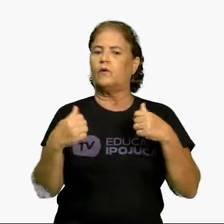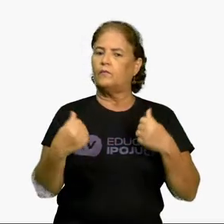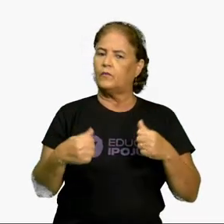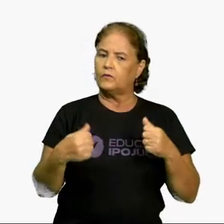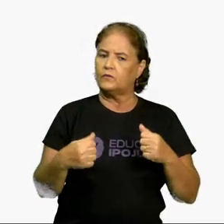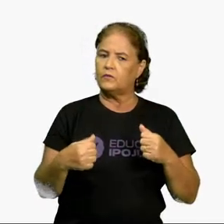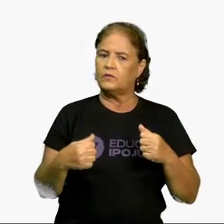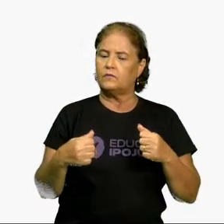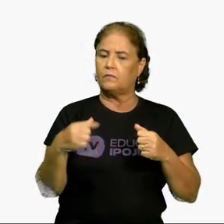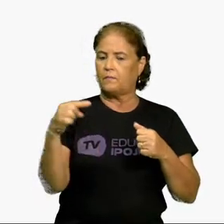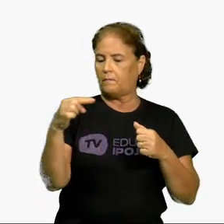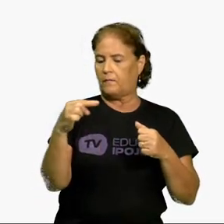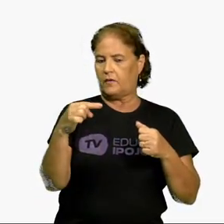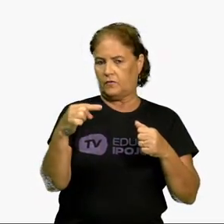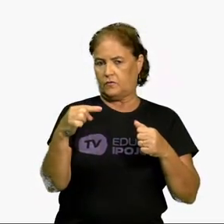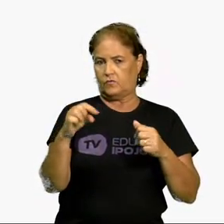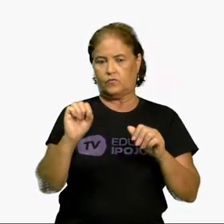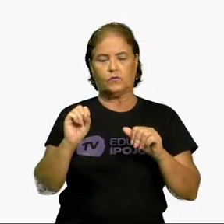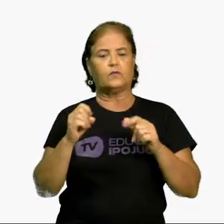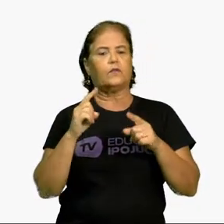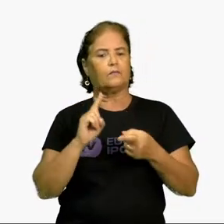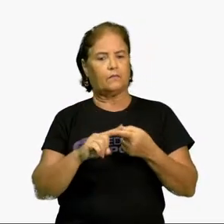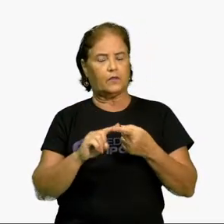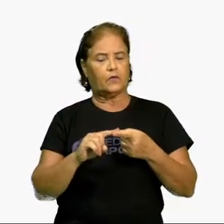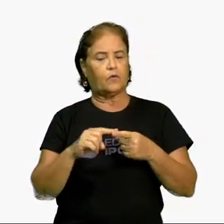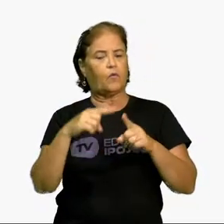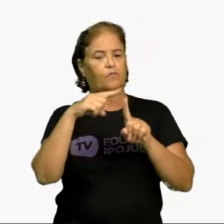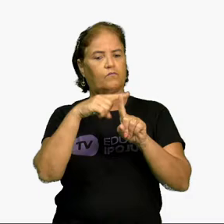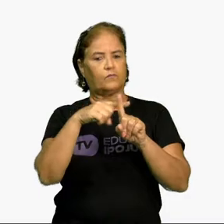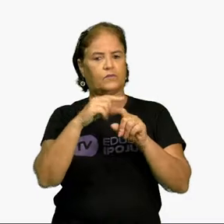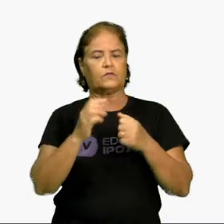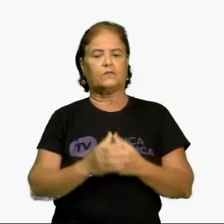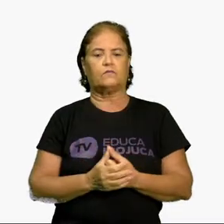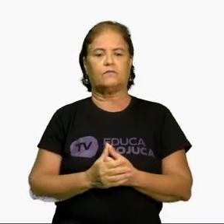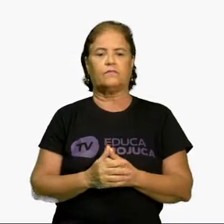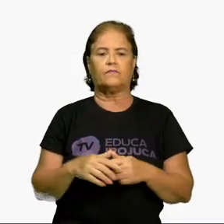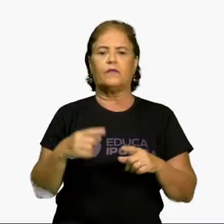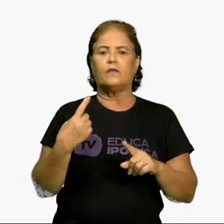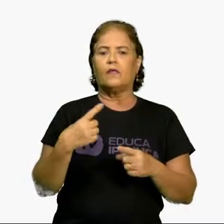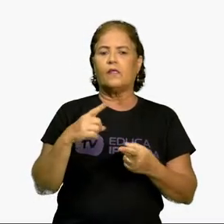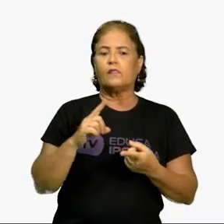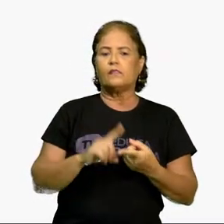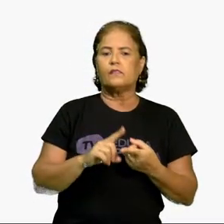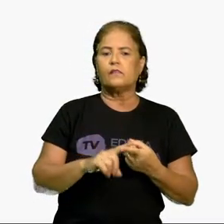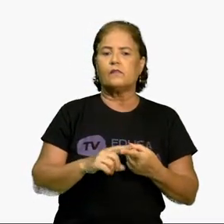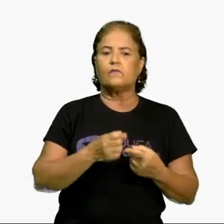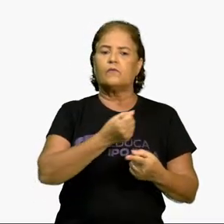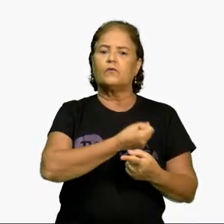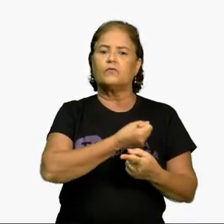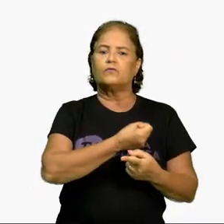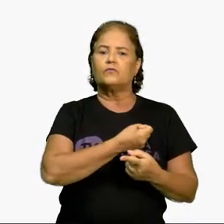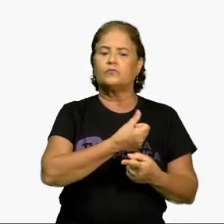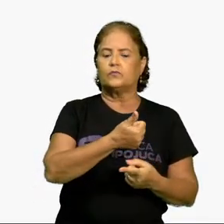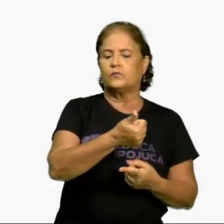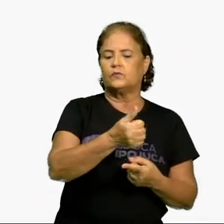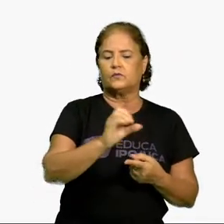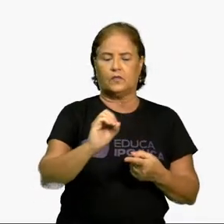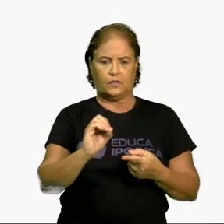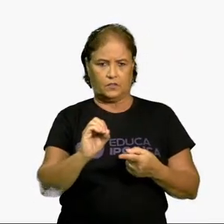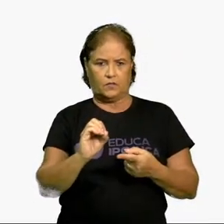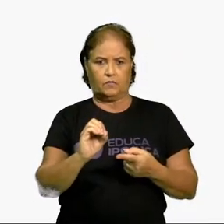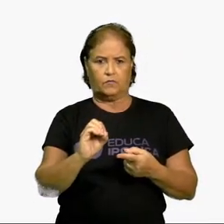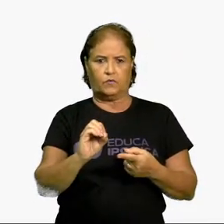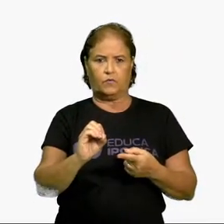negativa. Também pertence aos números racionais, os números decimais. Menos um quarto,